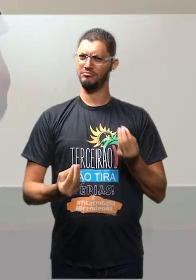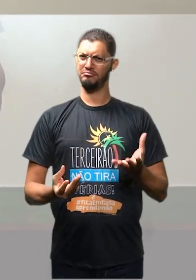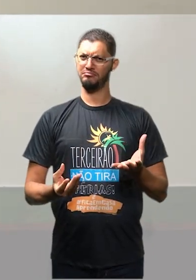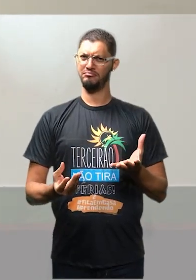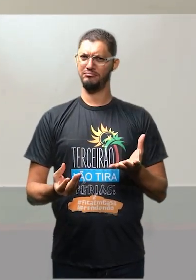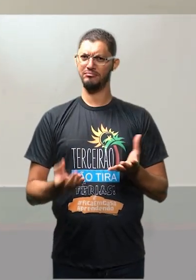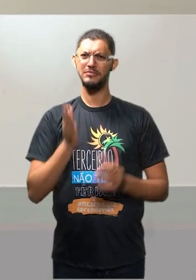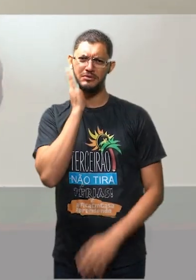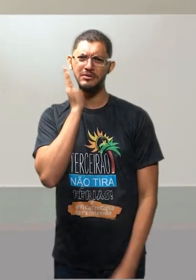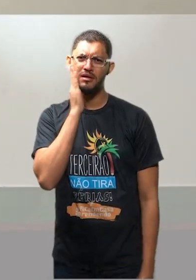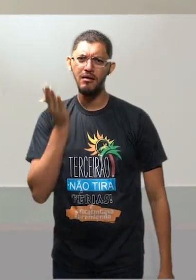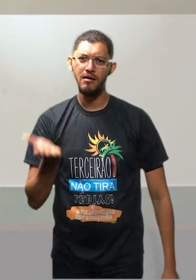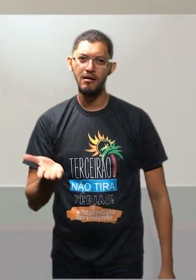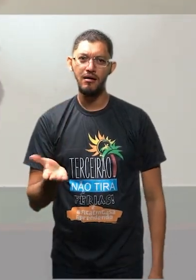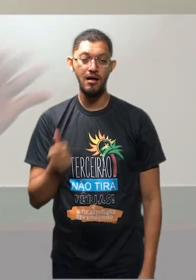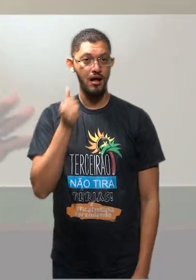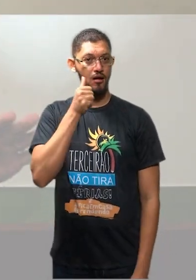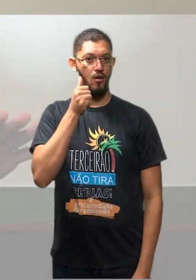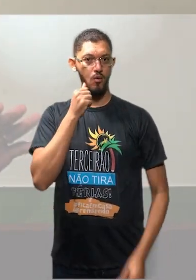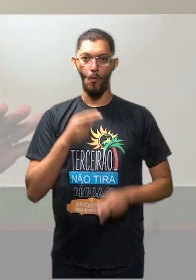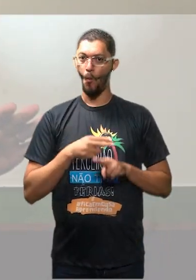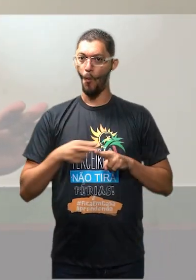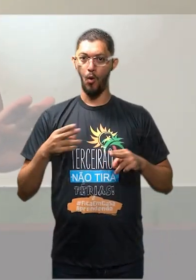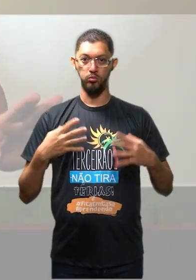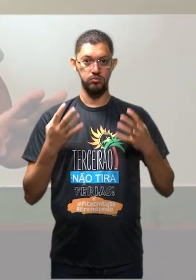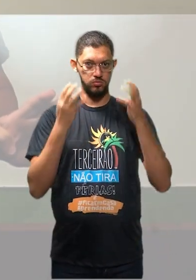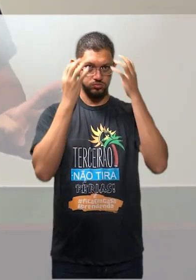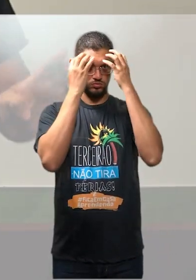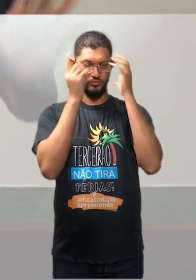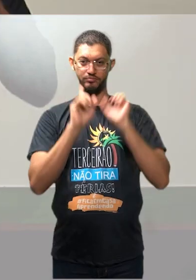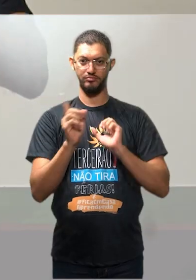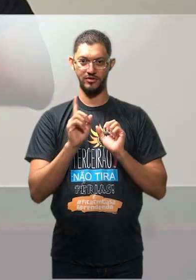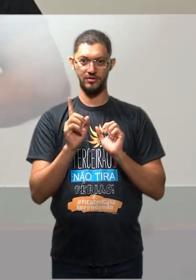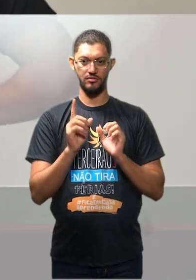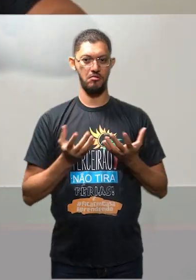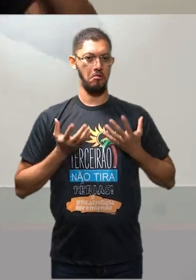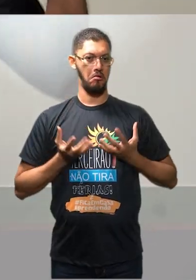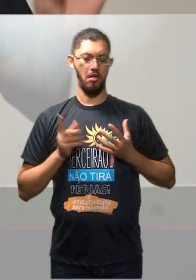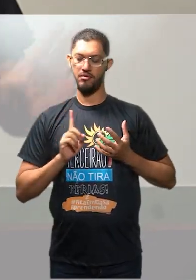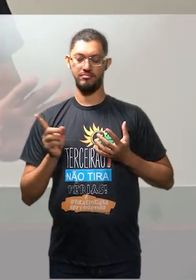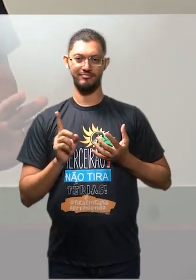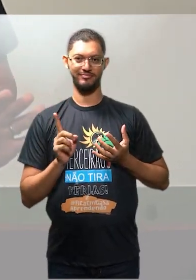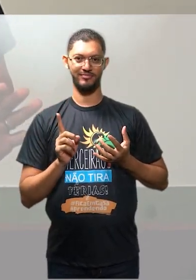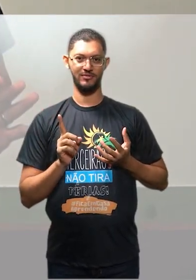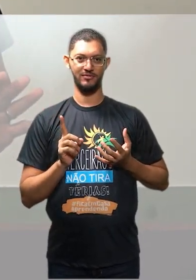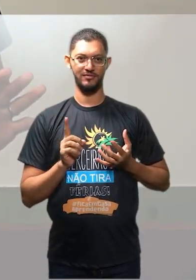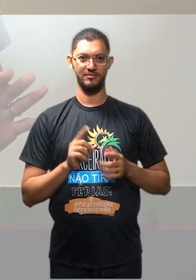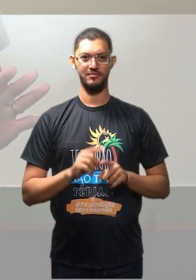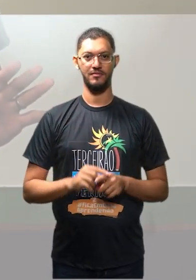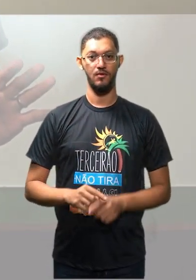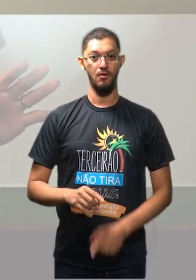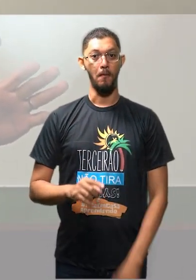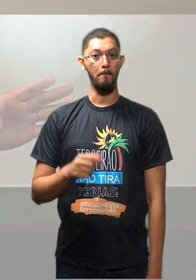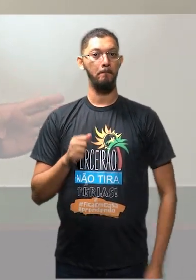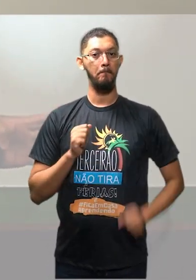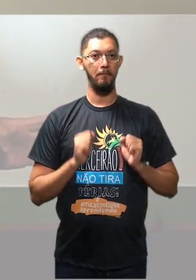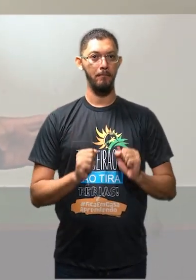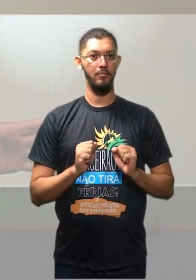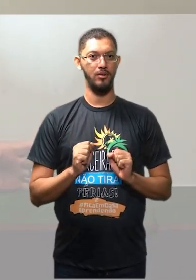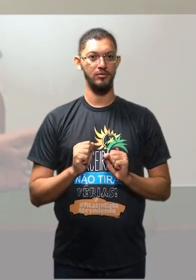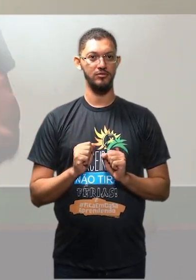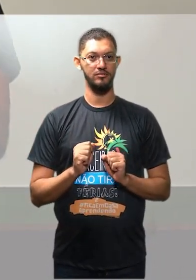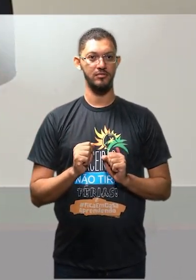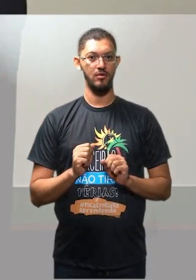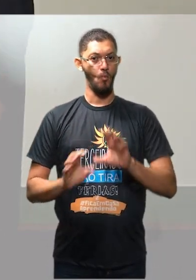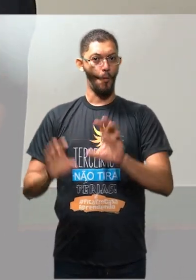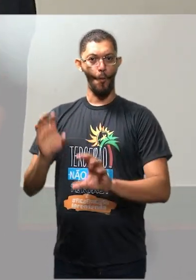Deu pra entender? A mulher não pode aparecer com os dois seios. Os órgãos genitais de forma nenhuma. Quando aparecesse as